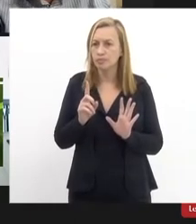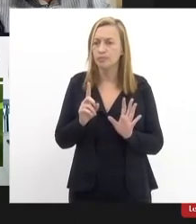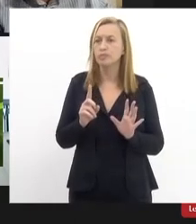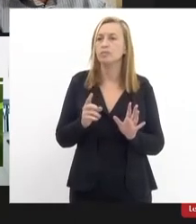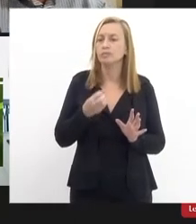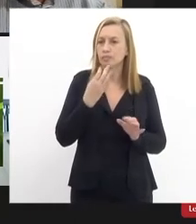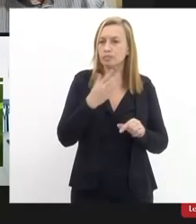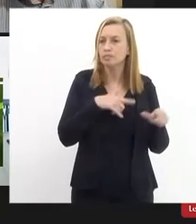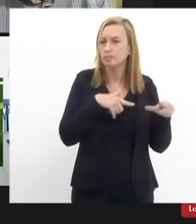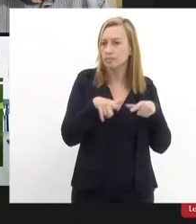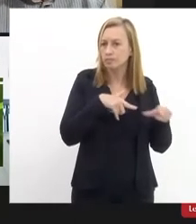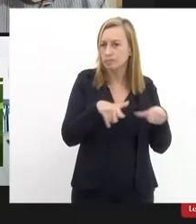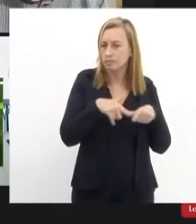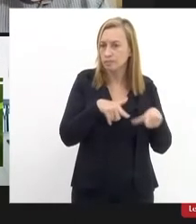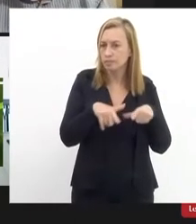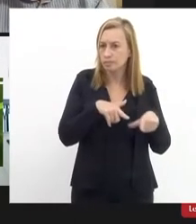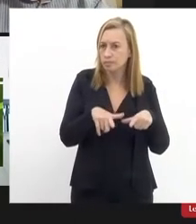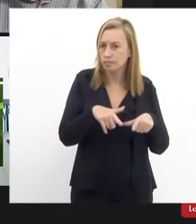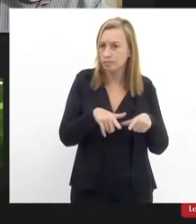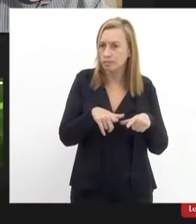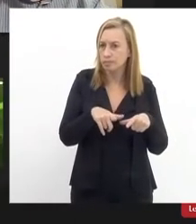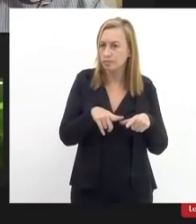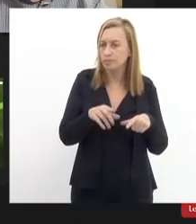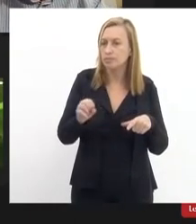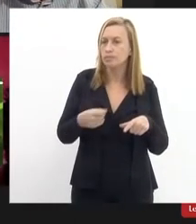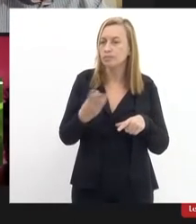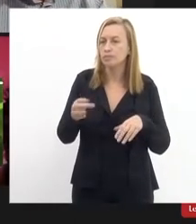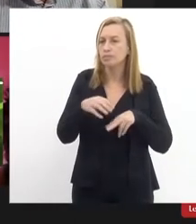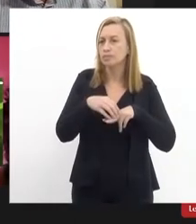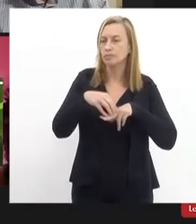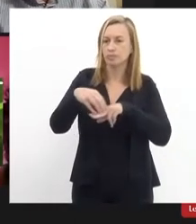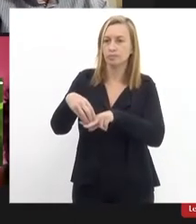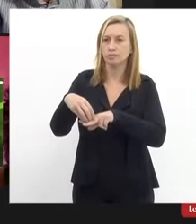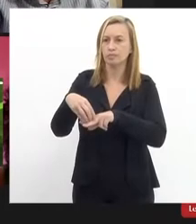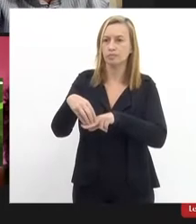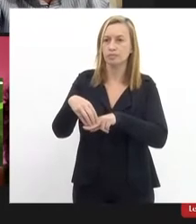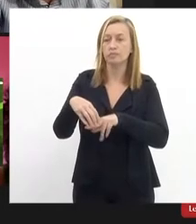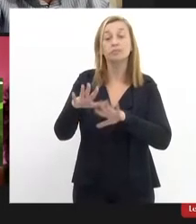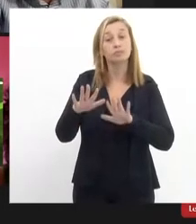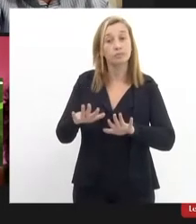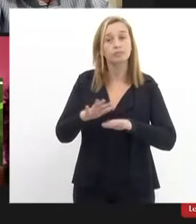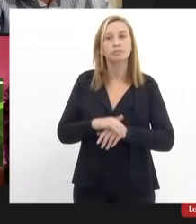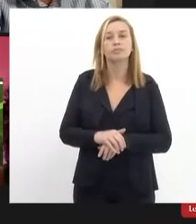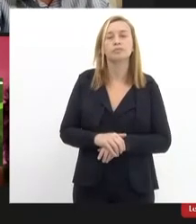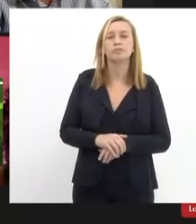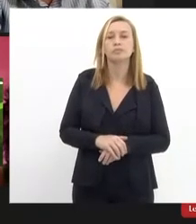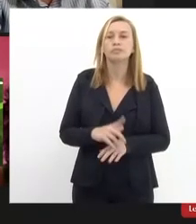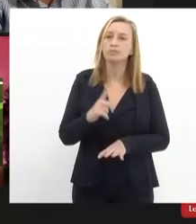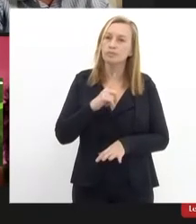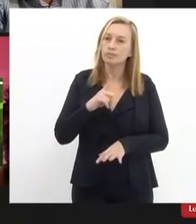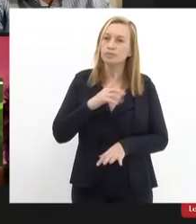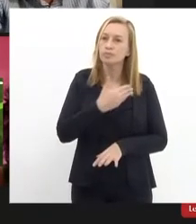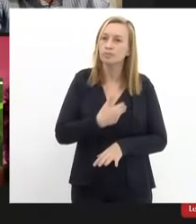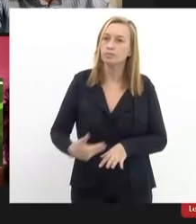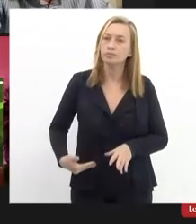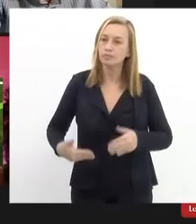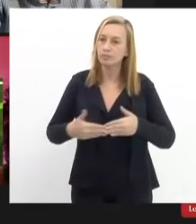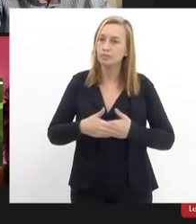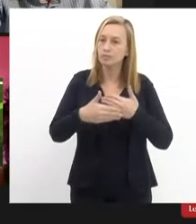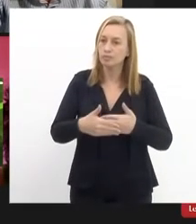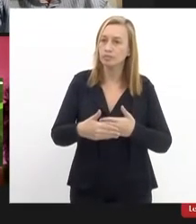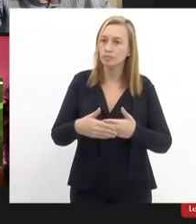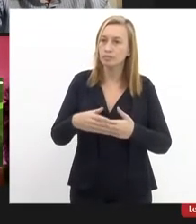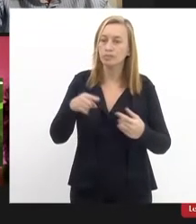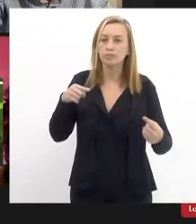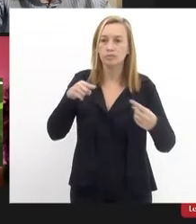serviço quanto ao Boni de Santa Teresa quem é o governador mais adiante o objetivo